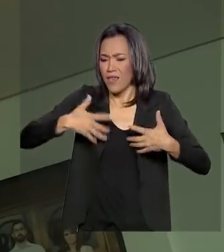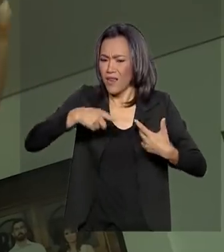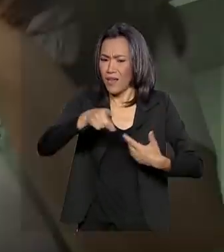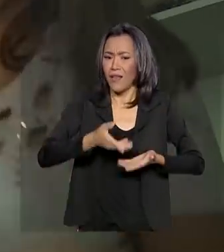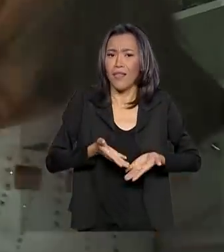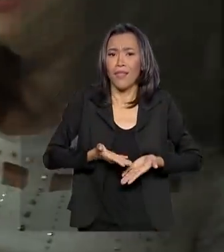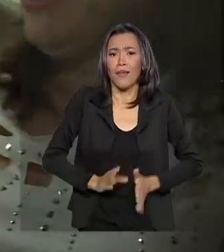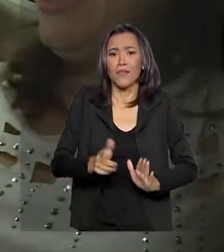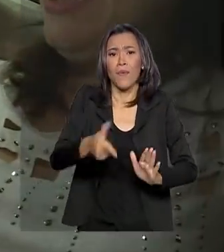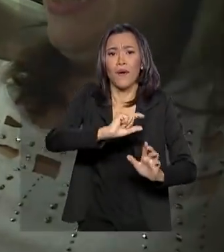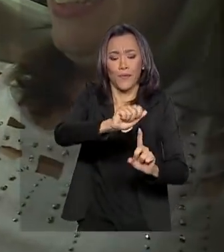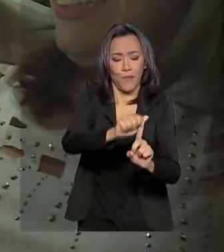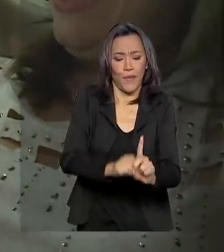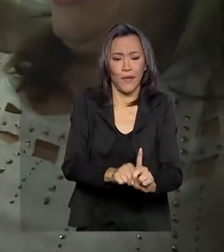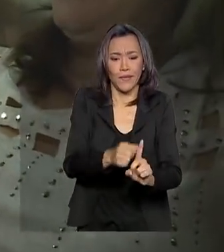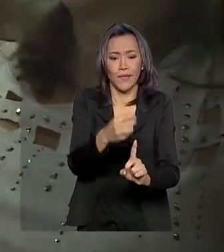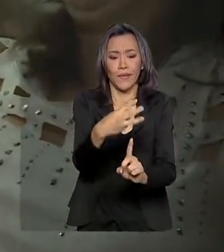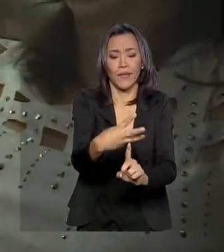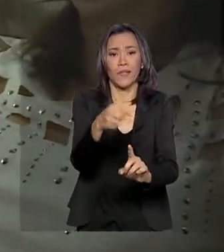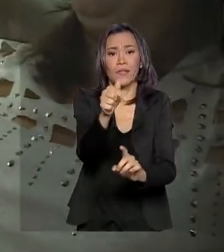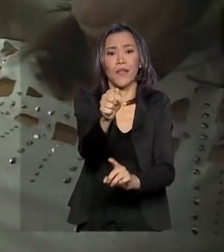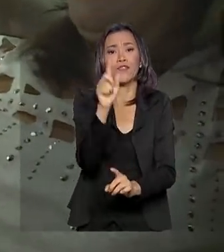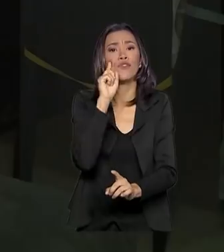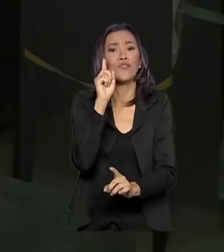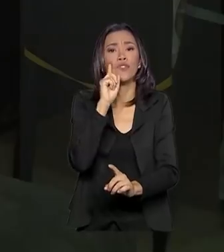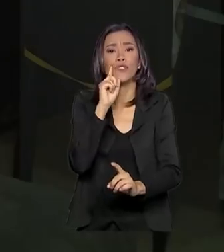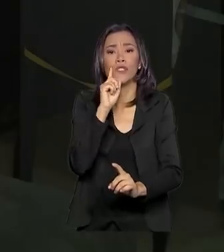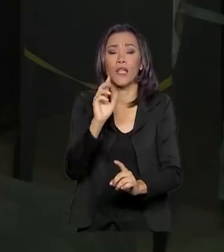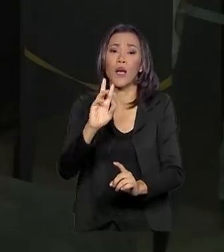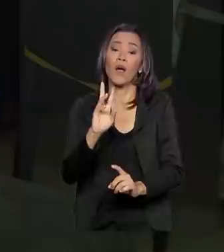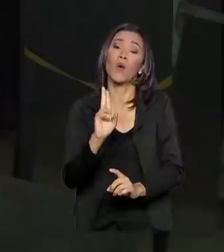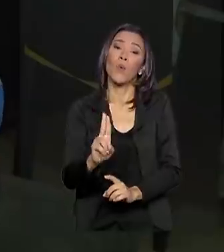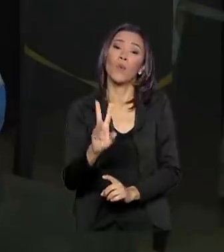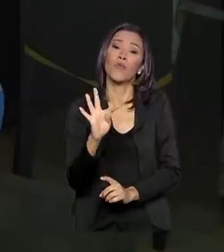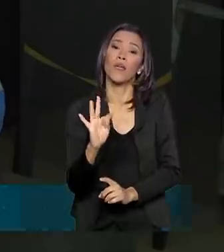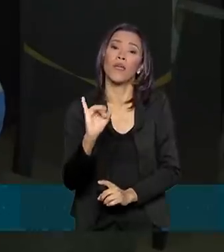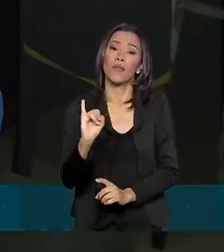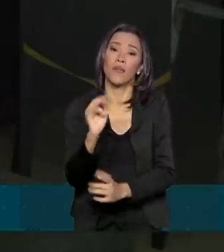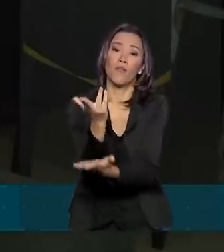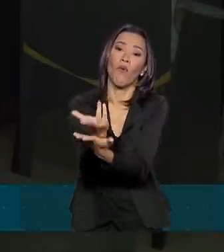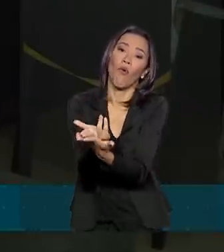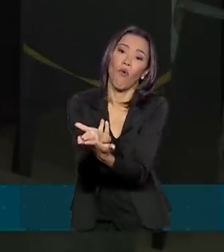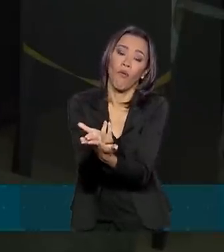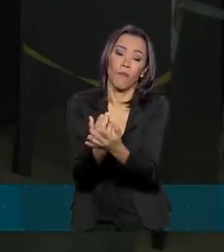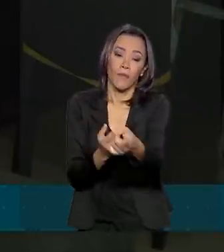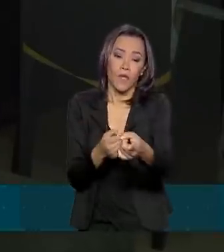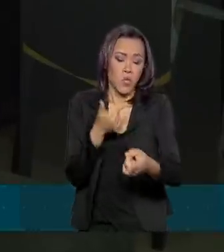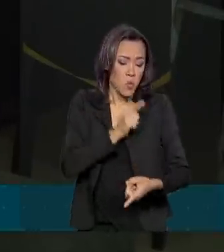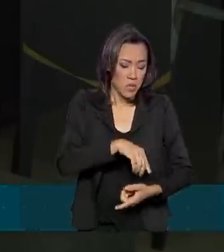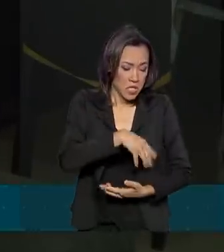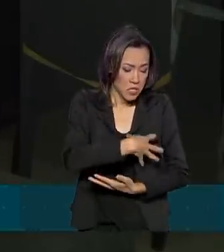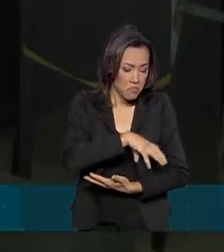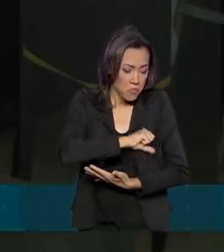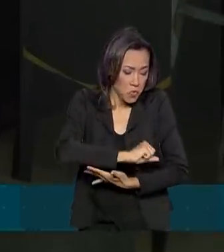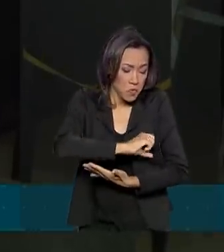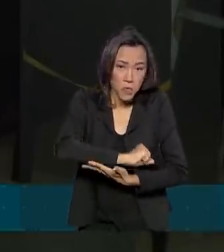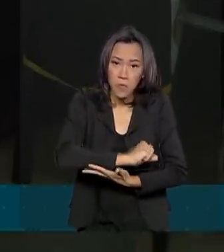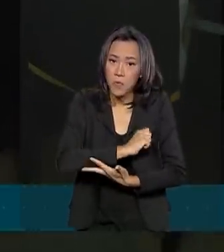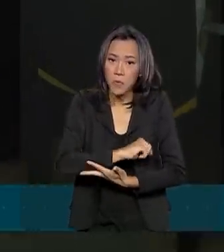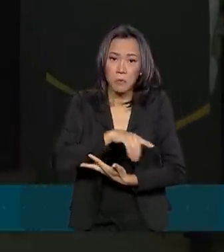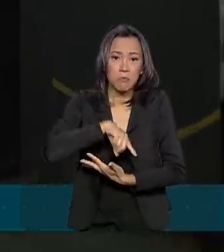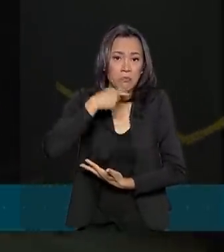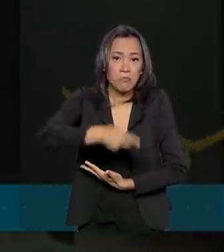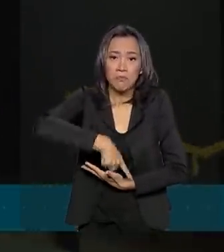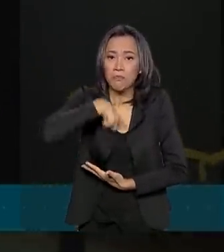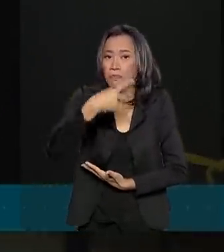prematuro e ficou 37 dias na UTI. Eu não conseguia tirar o meu leite, não tinha descido, não conseguia tirar toda